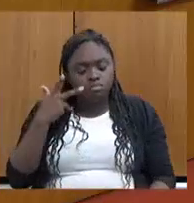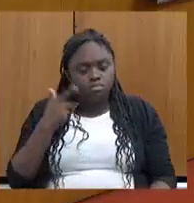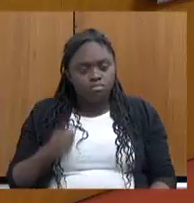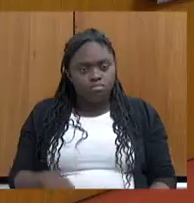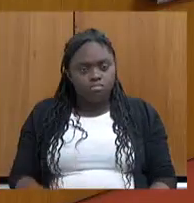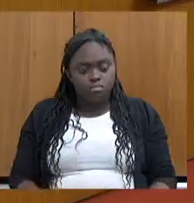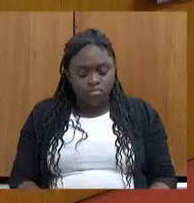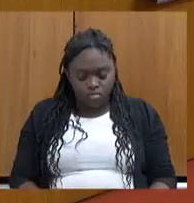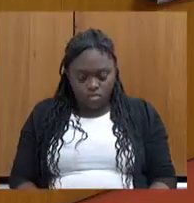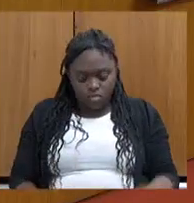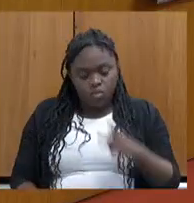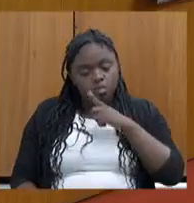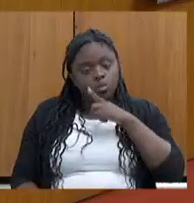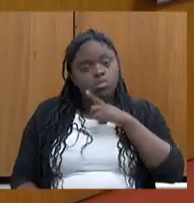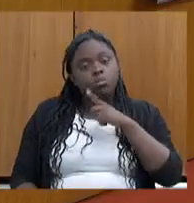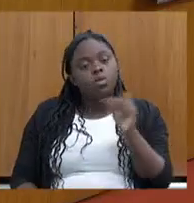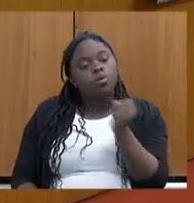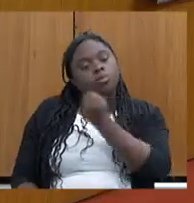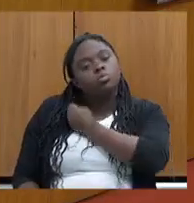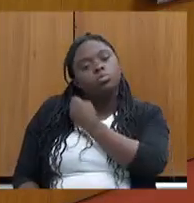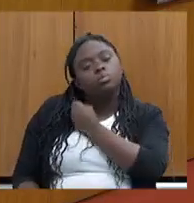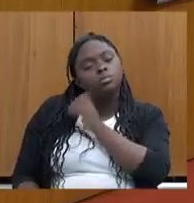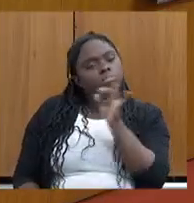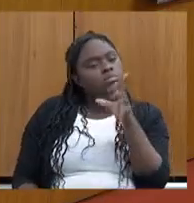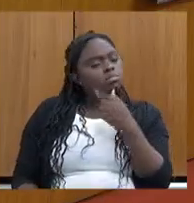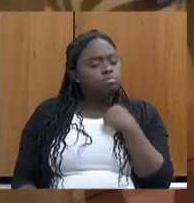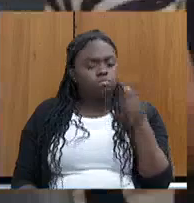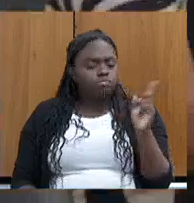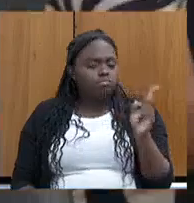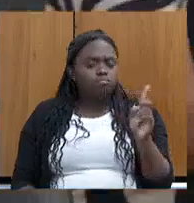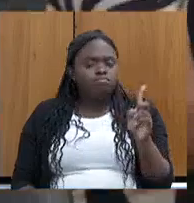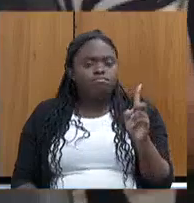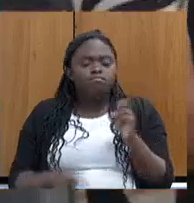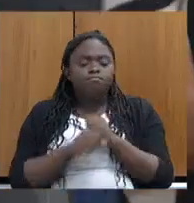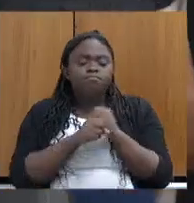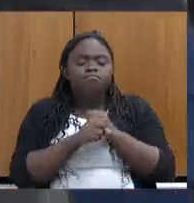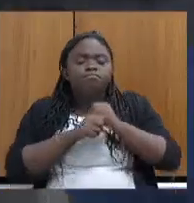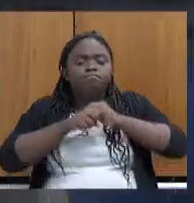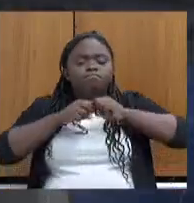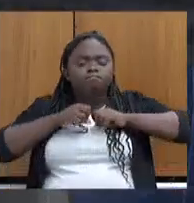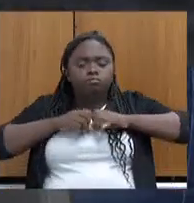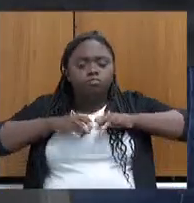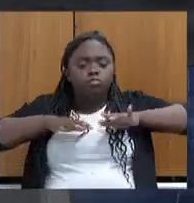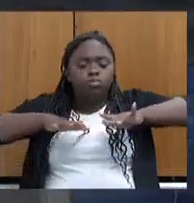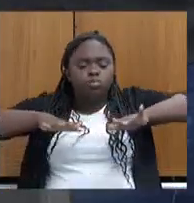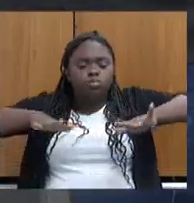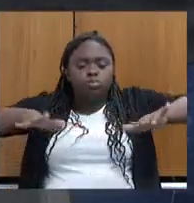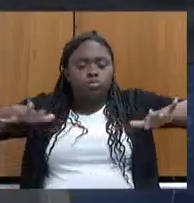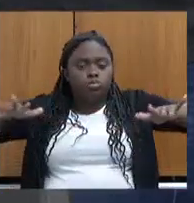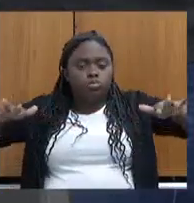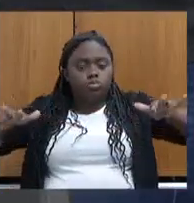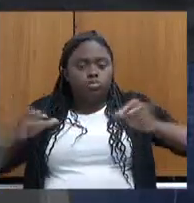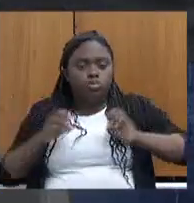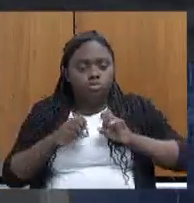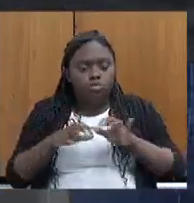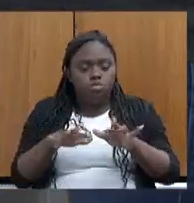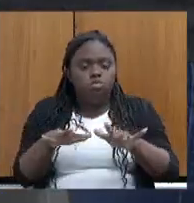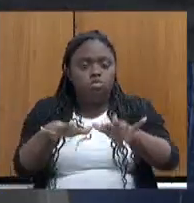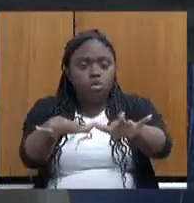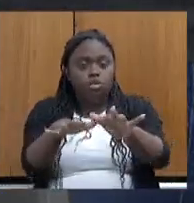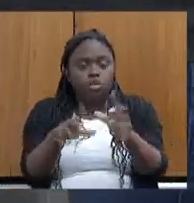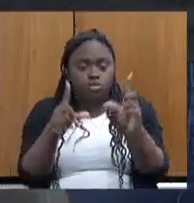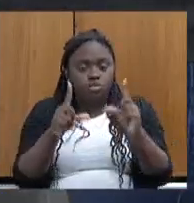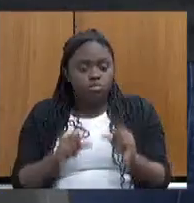é só eu. Nos últimos anos, tem ampliado. Então, a violência contra as mulheres só ampliou nos últimos quatro anos, não reduziu